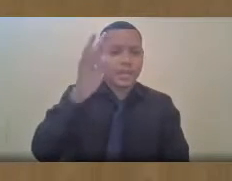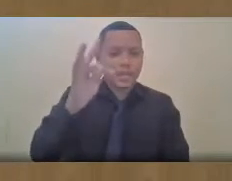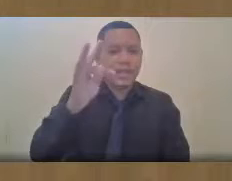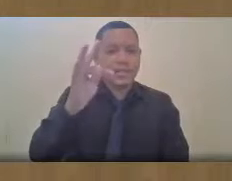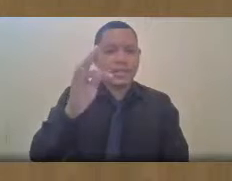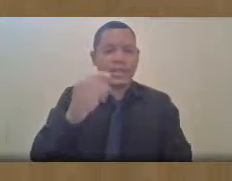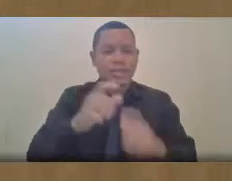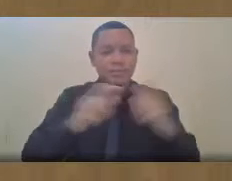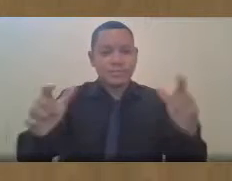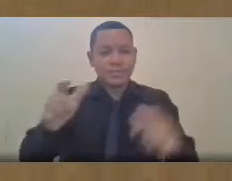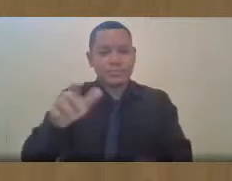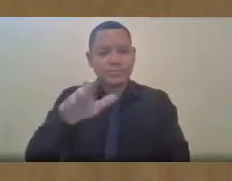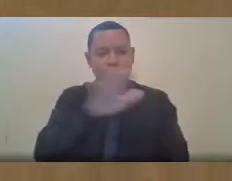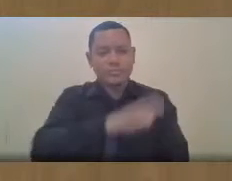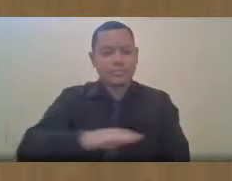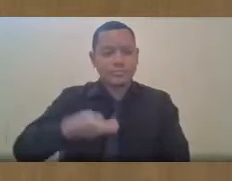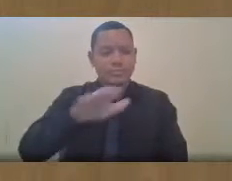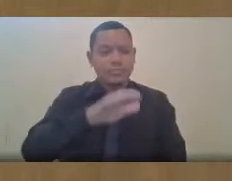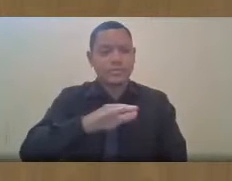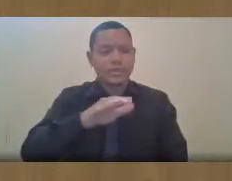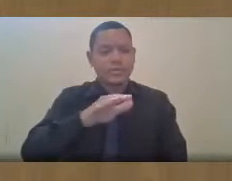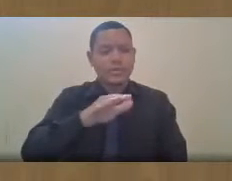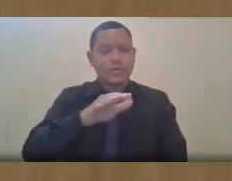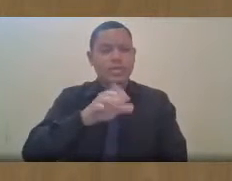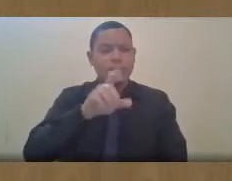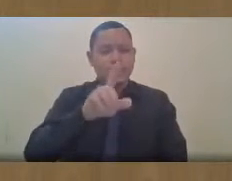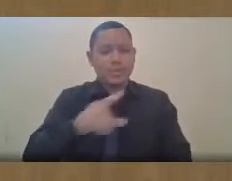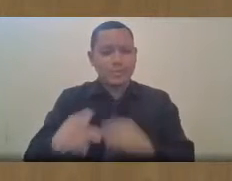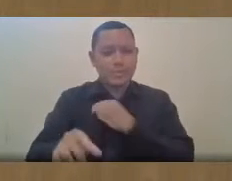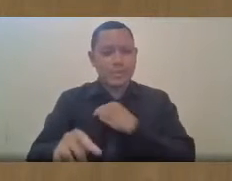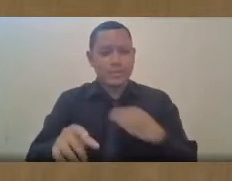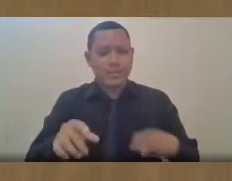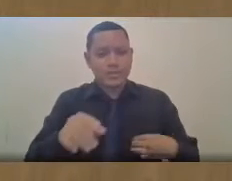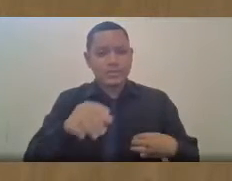ministros são tudo vagabundos.